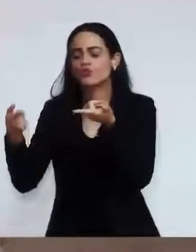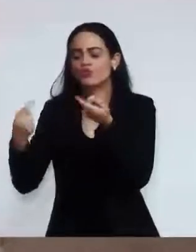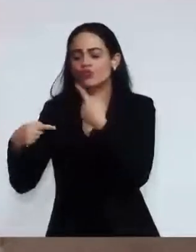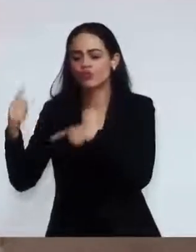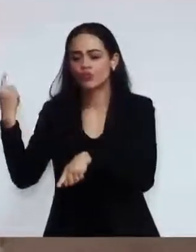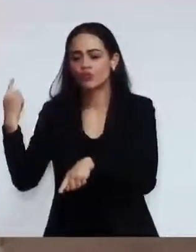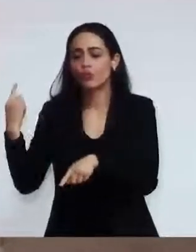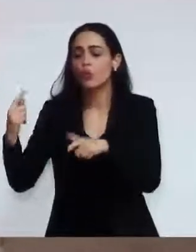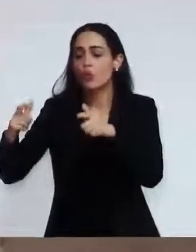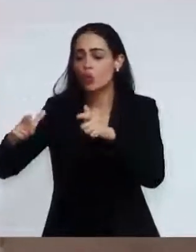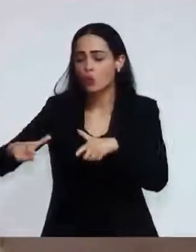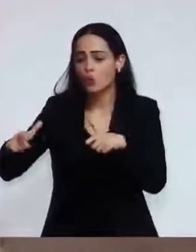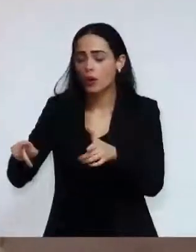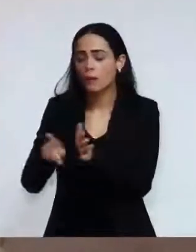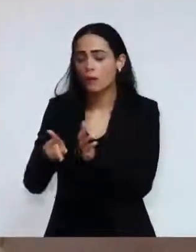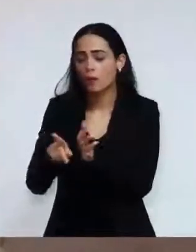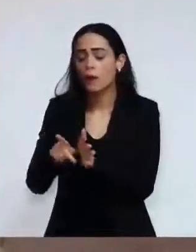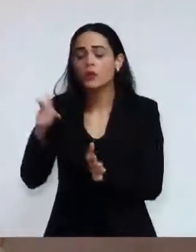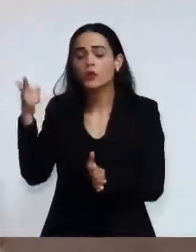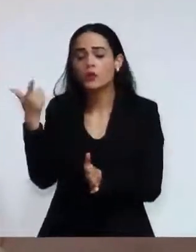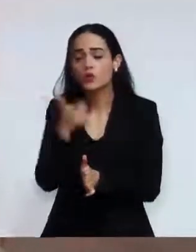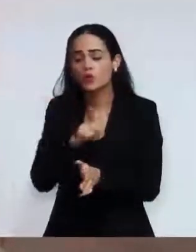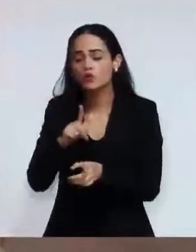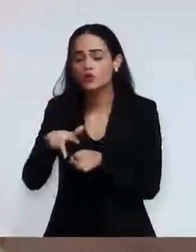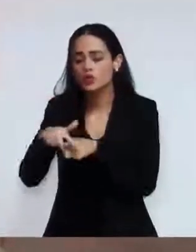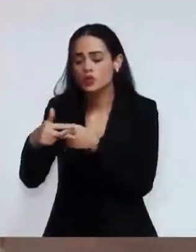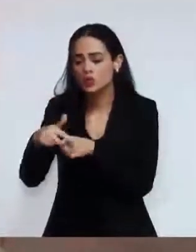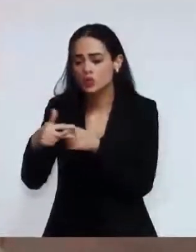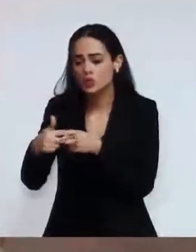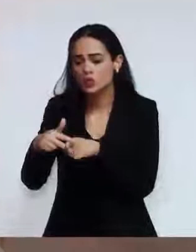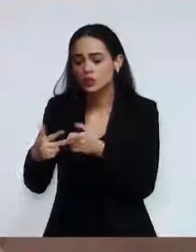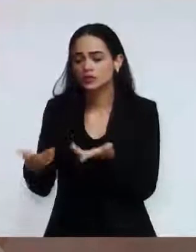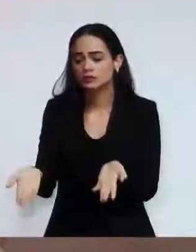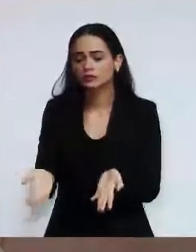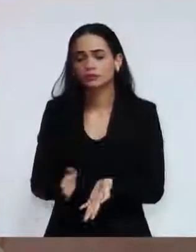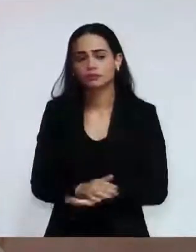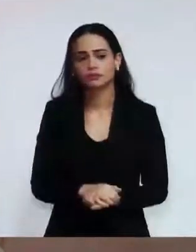possa realmente fazer a revisão dos veículos. Aí eu concordo com o